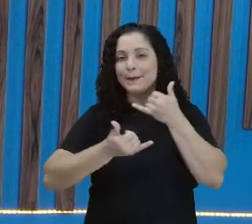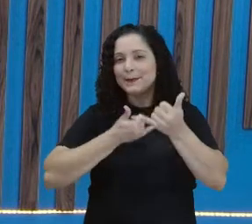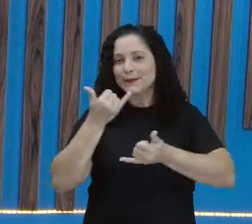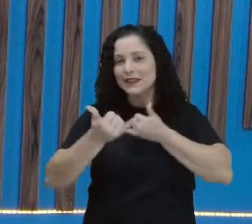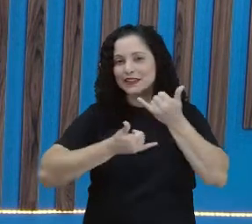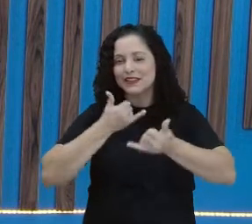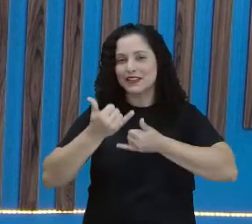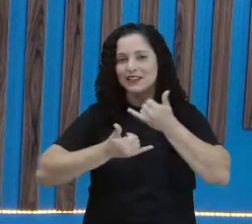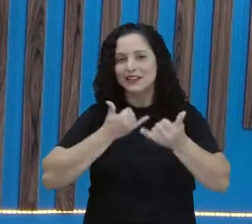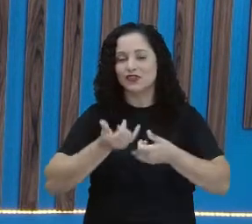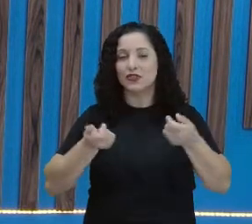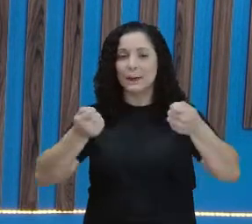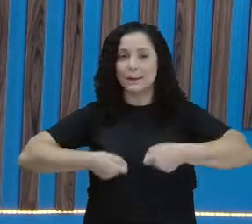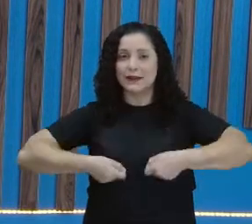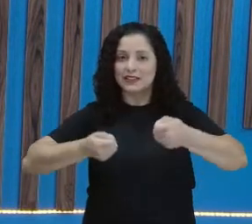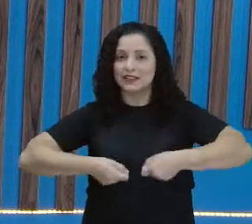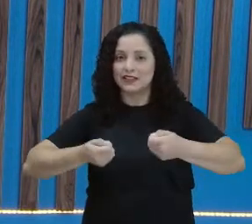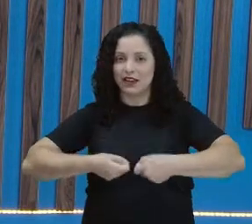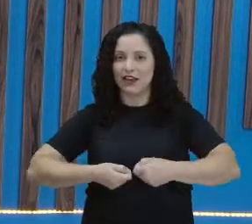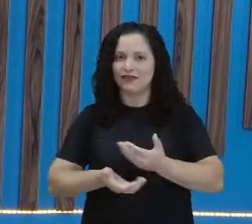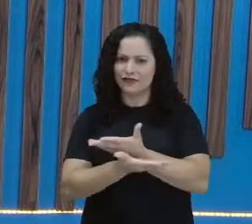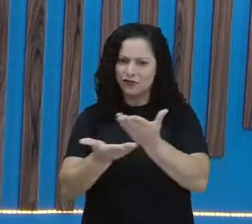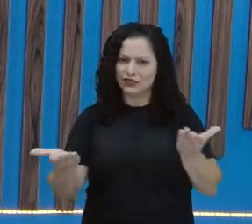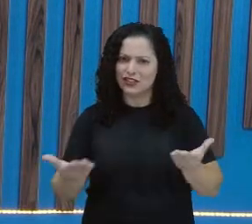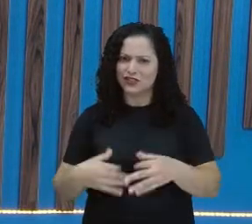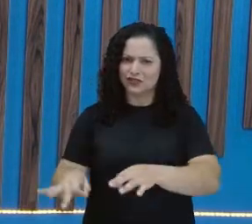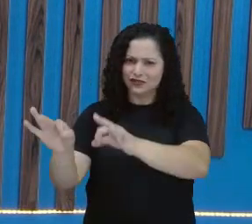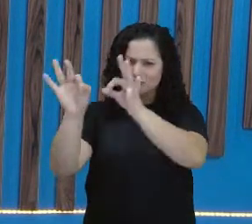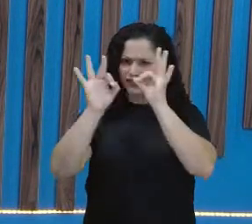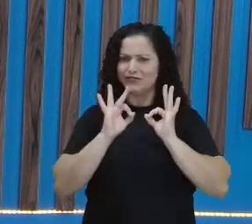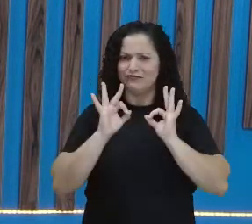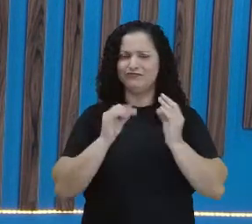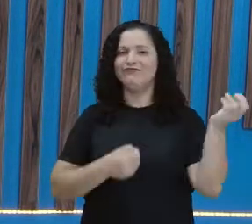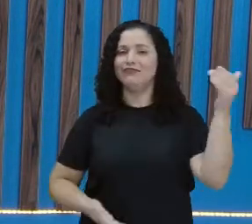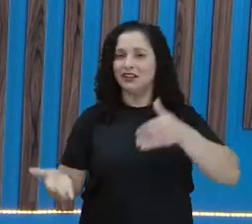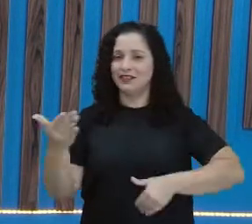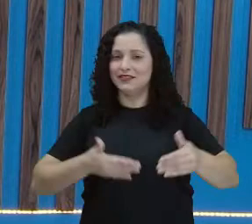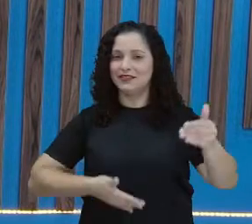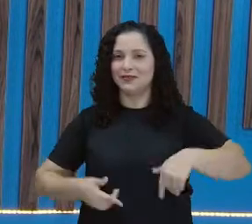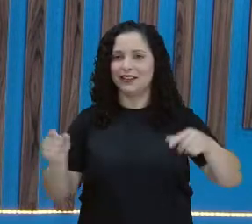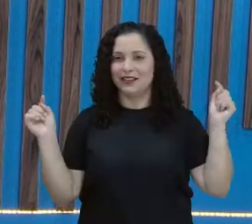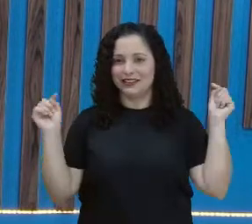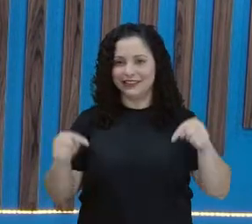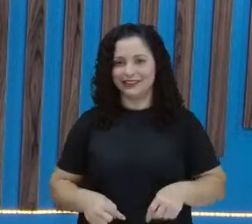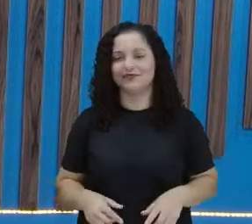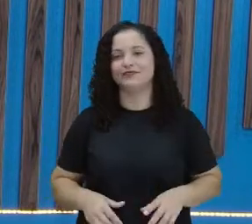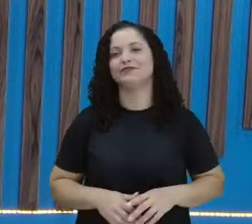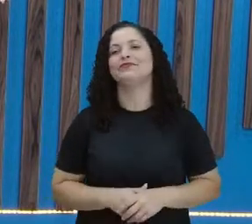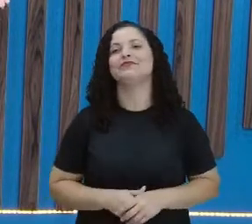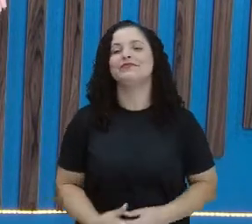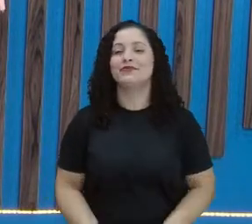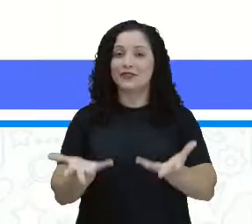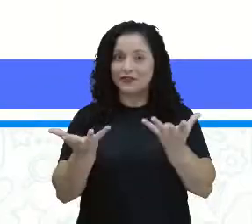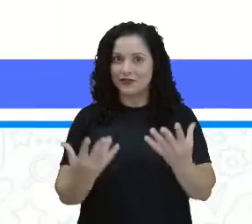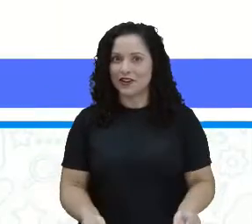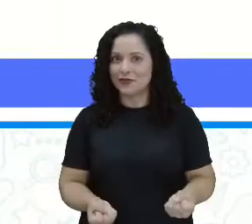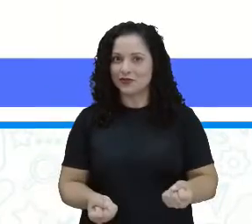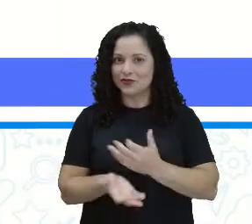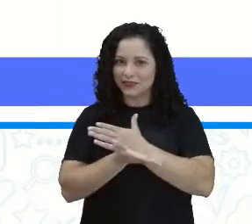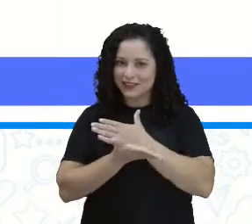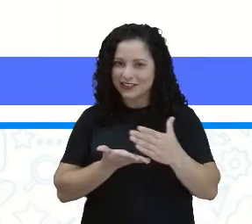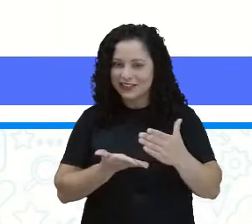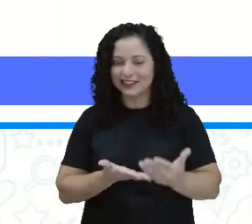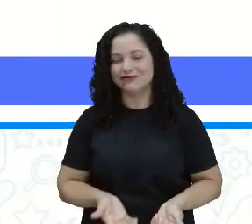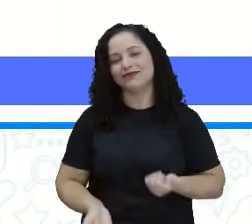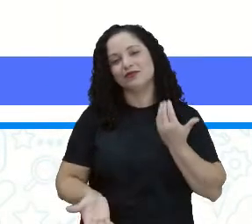Precisamos aí interagir. Fica conectado aqui com a nossa aula. E vamos nos nossos estudos.